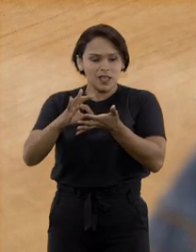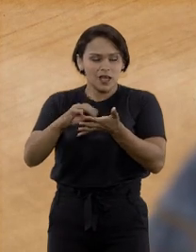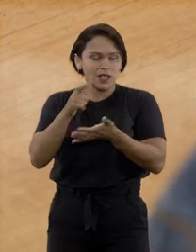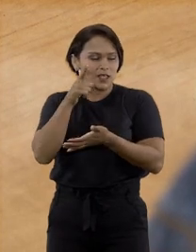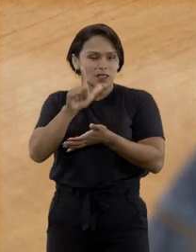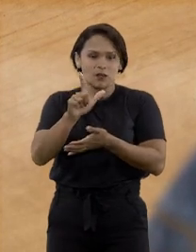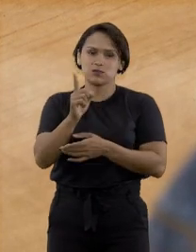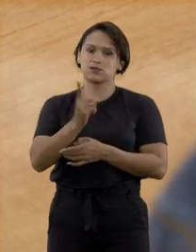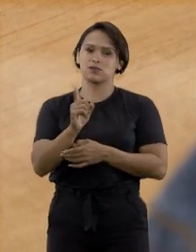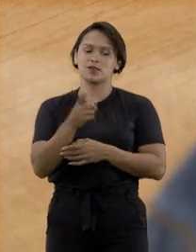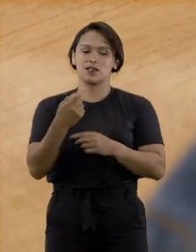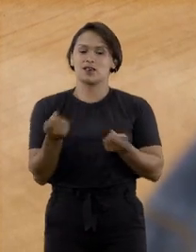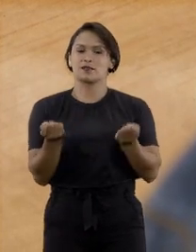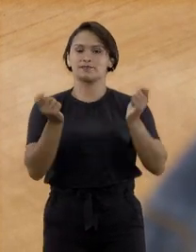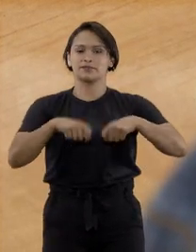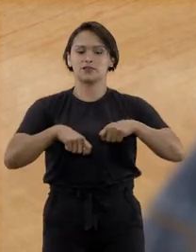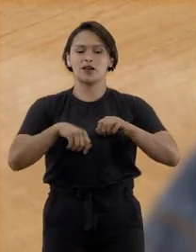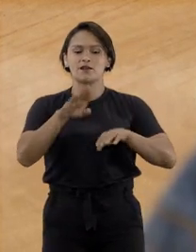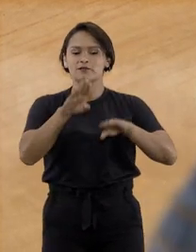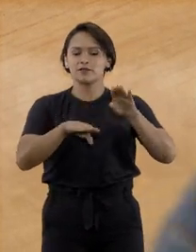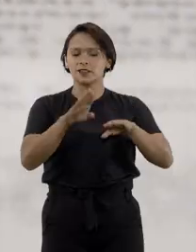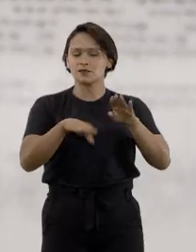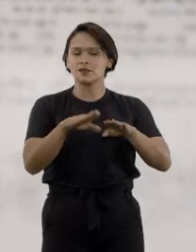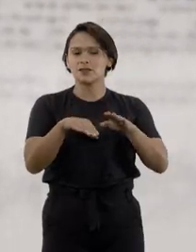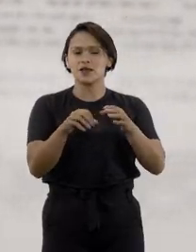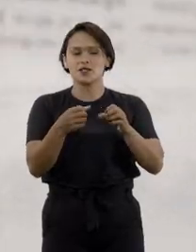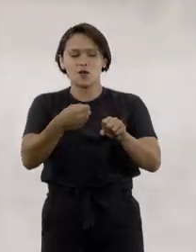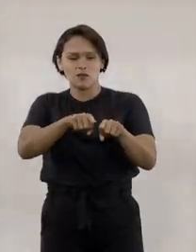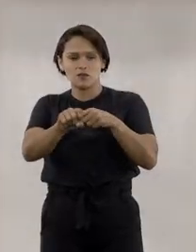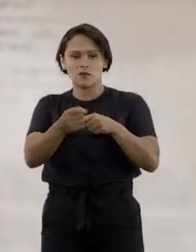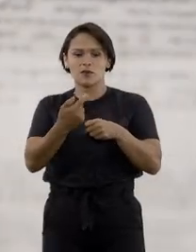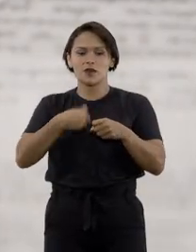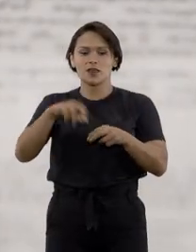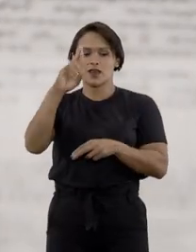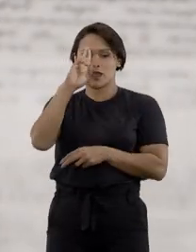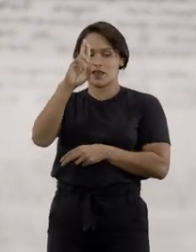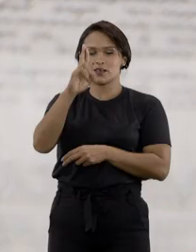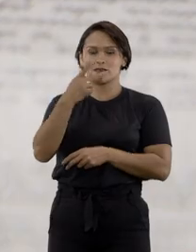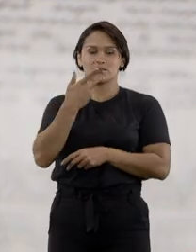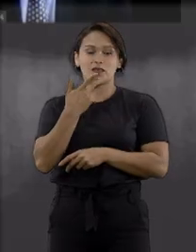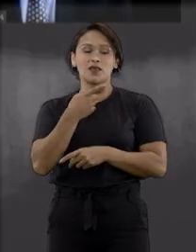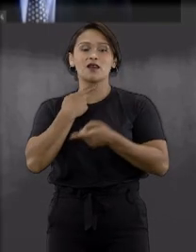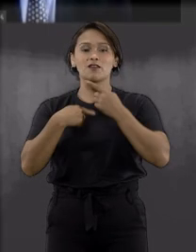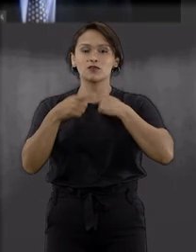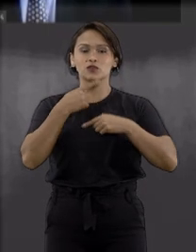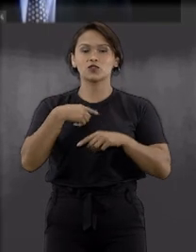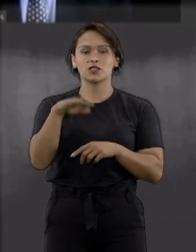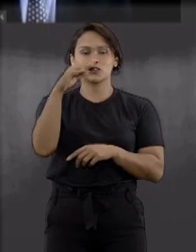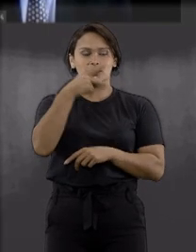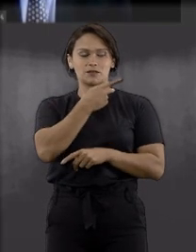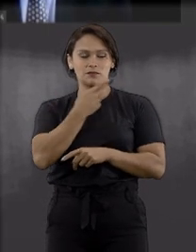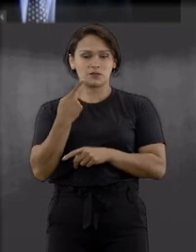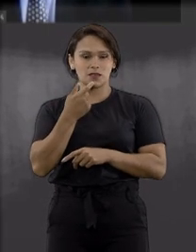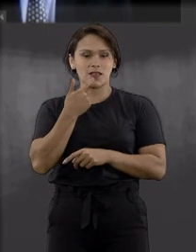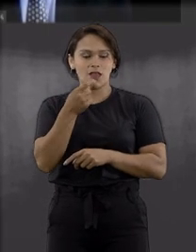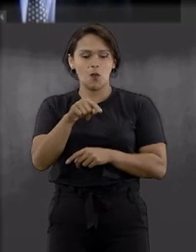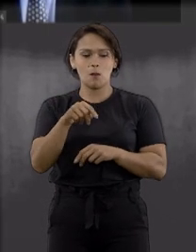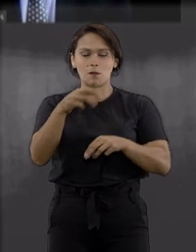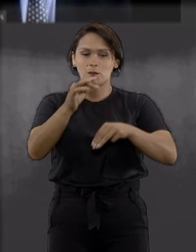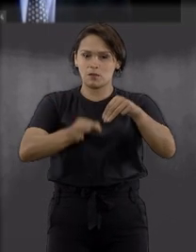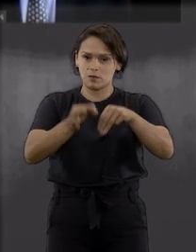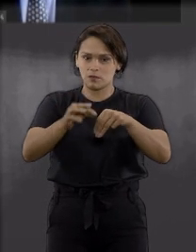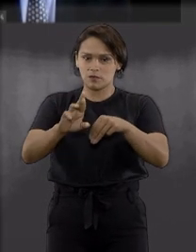Defendeu ainda a possibilidade de flexibilização do rigor formal em respeito à vontade do testador. O relator, ministro Moura Ribeiro,